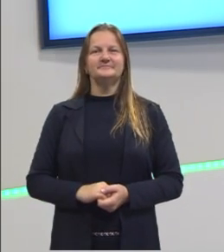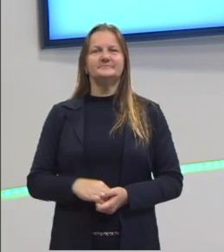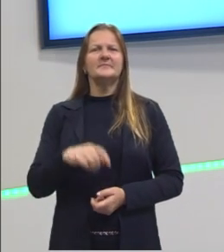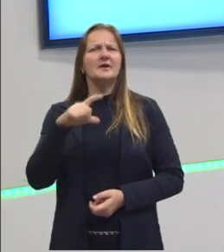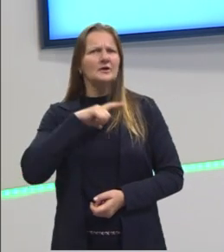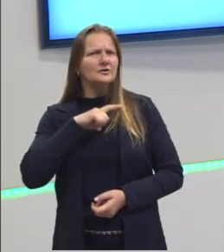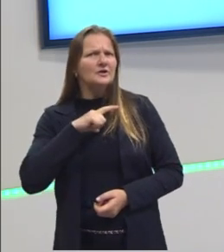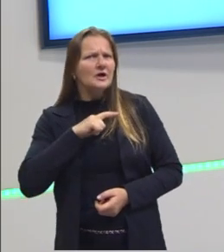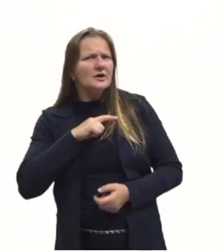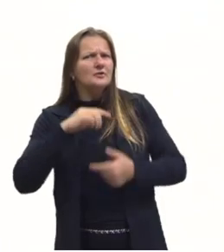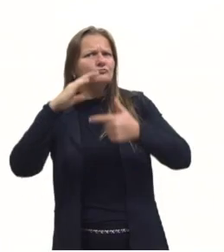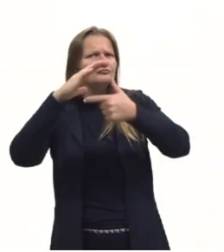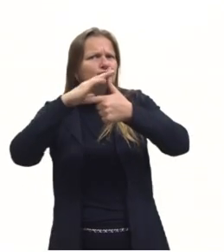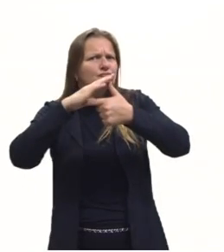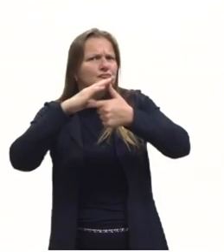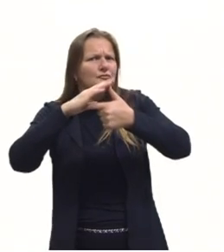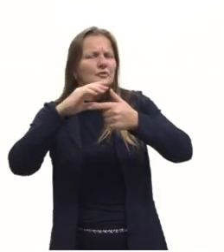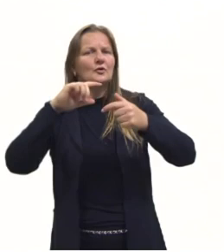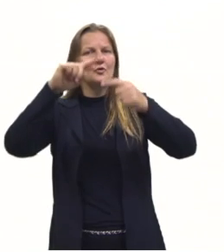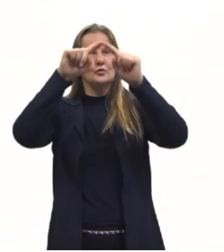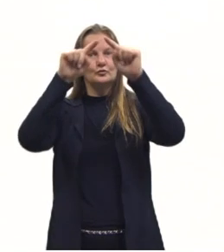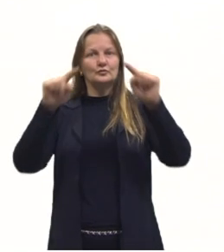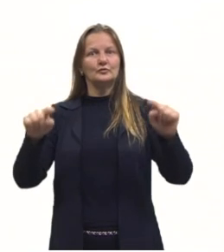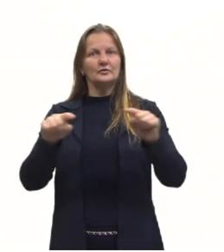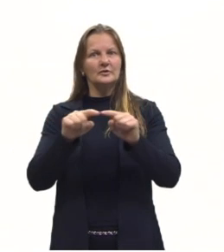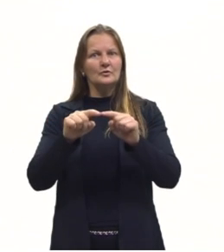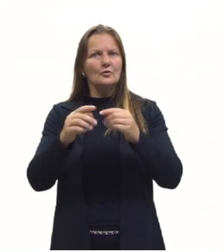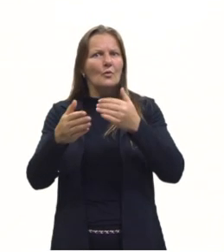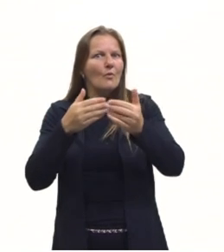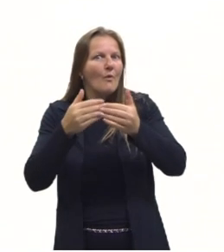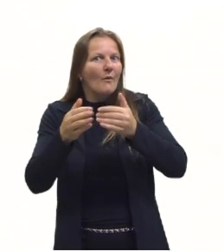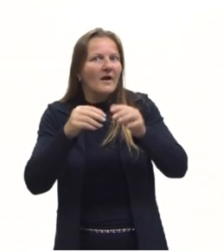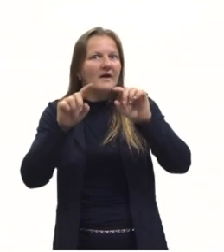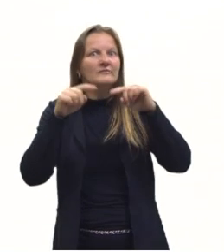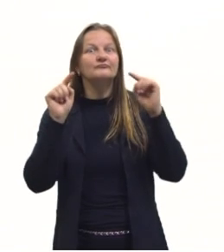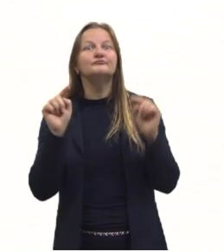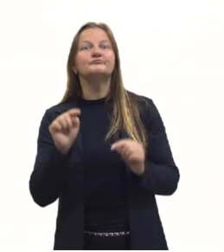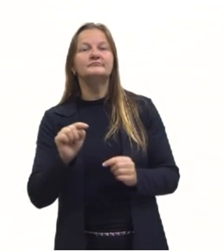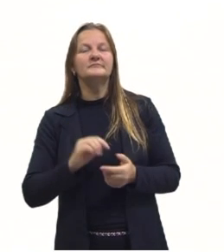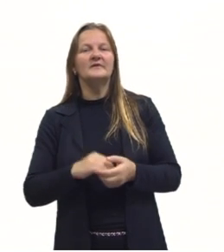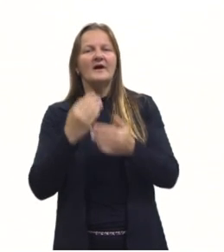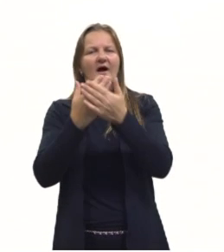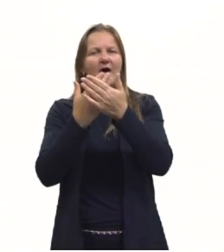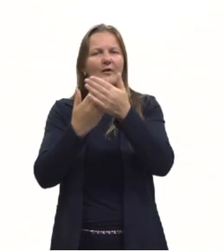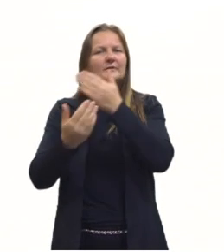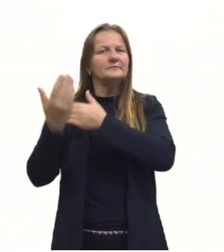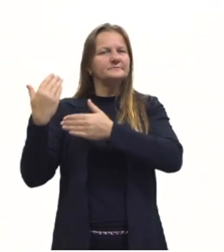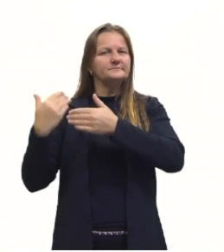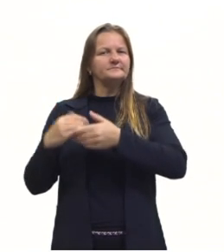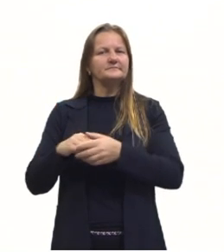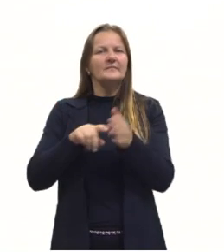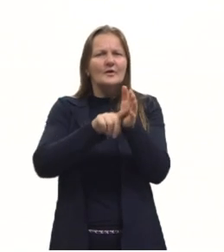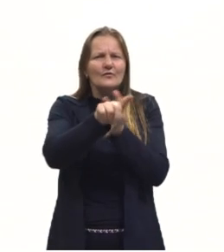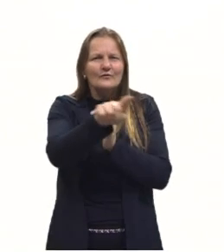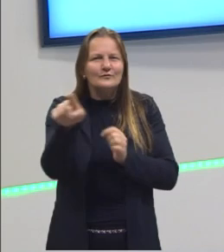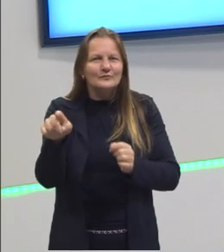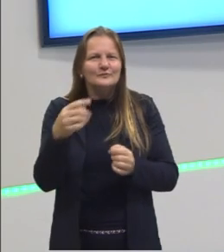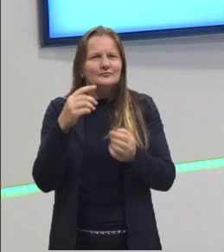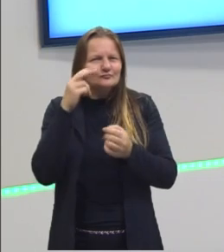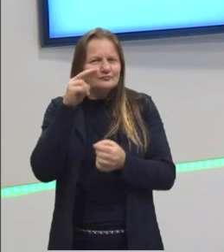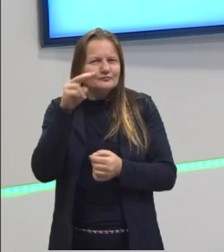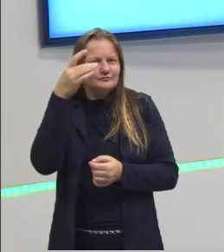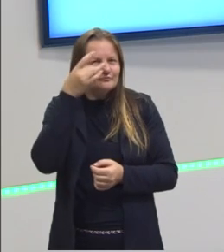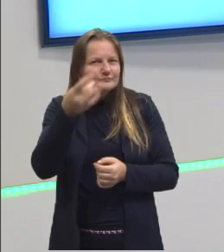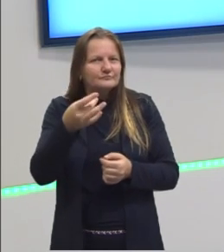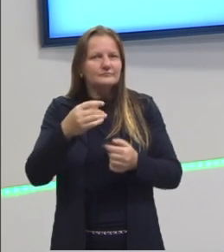Existe trigonometria em um triângulo qualquer? Bom, na aula passada nós deixei a pergunta ali para vocês e nós vimos